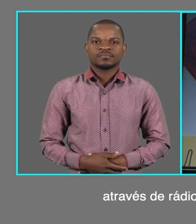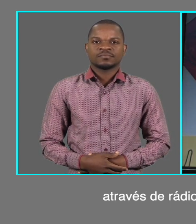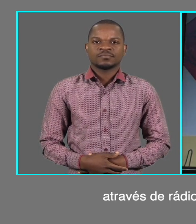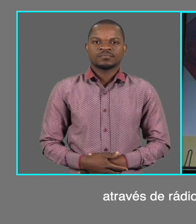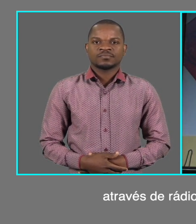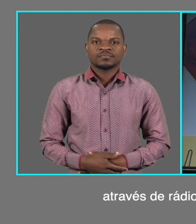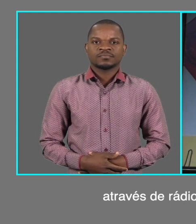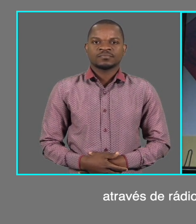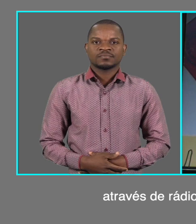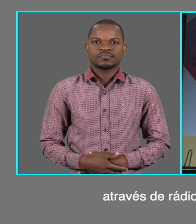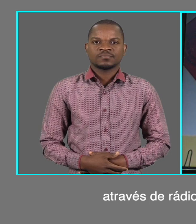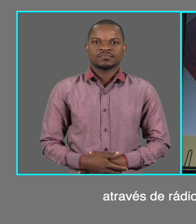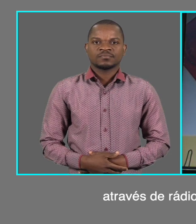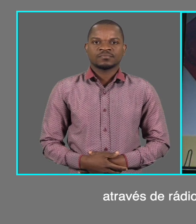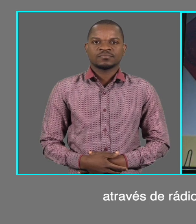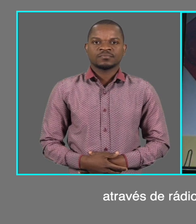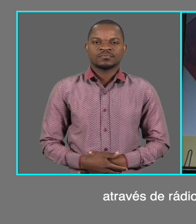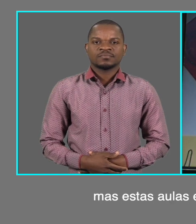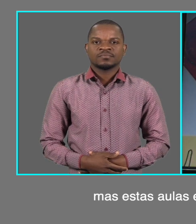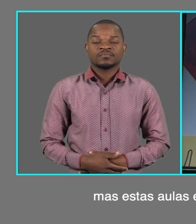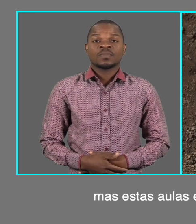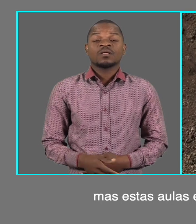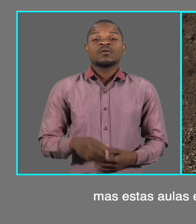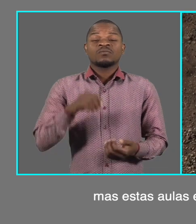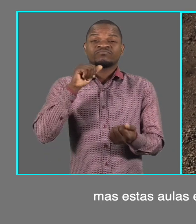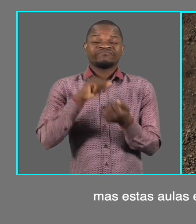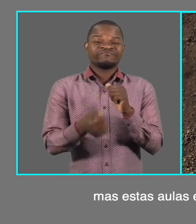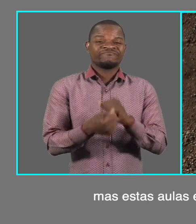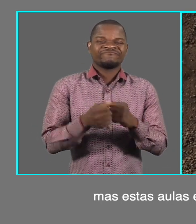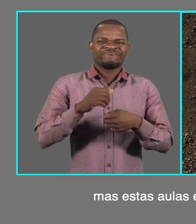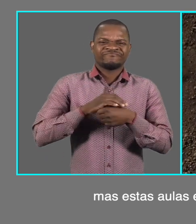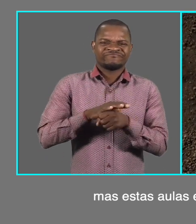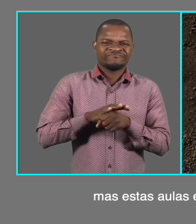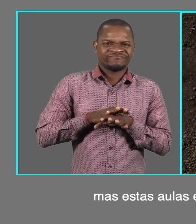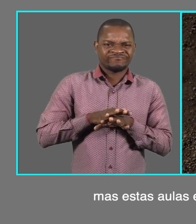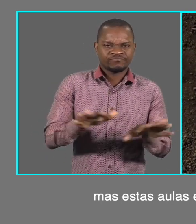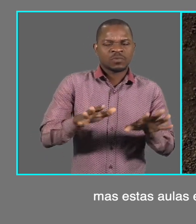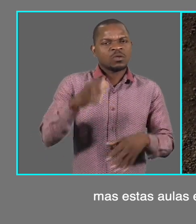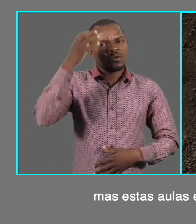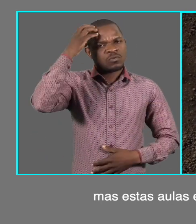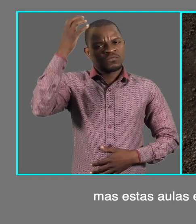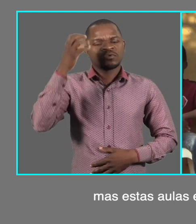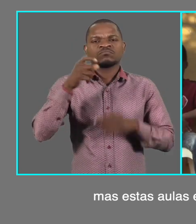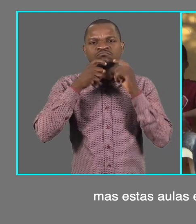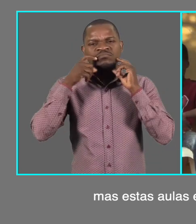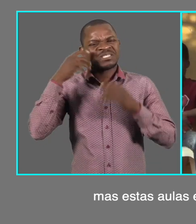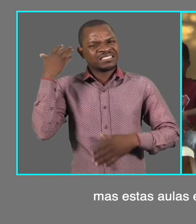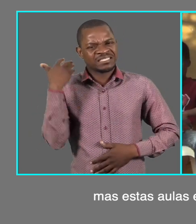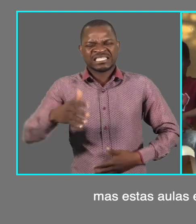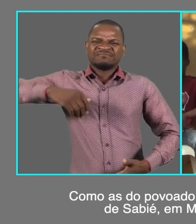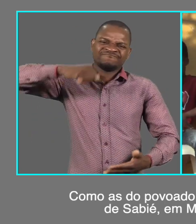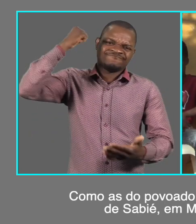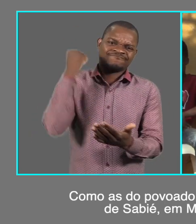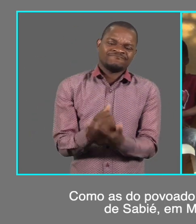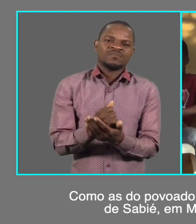televisão e plataformas digitais. Mas estas aulas excluem crianças das zonas rurais,